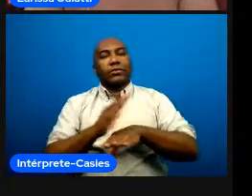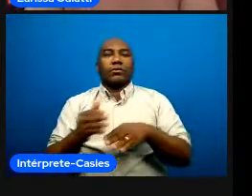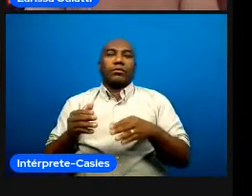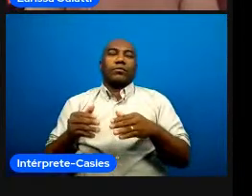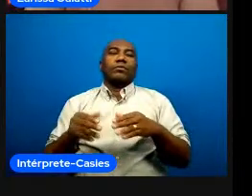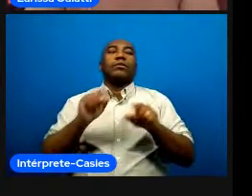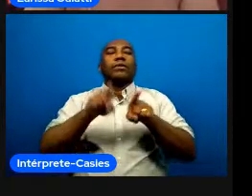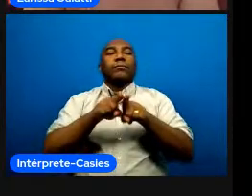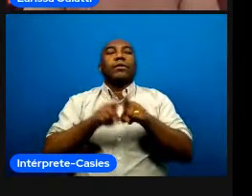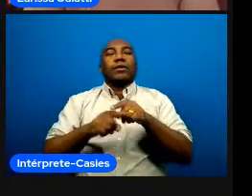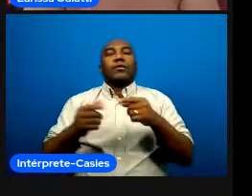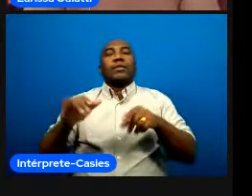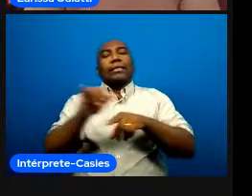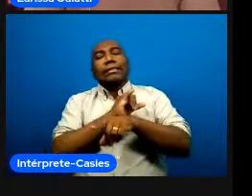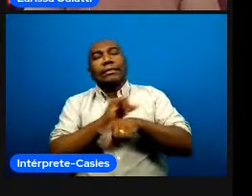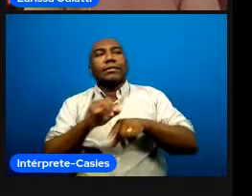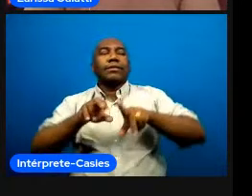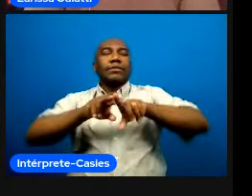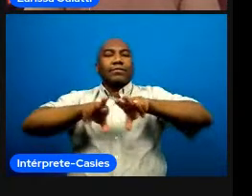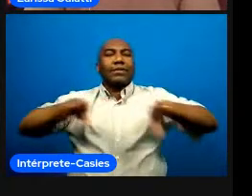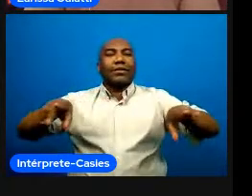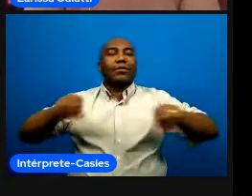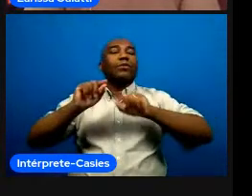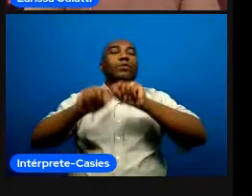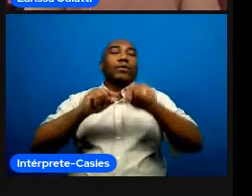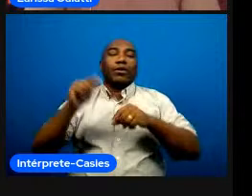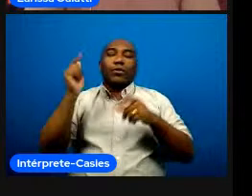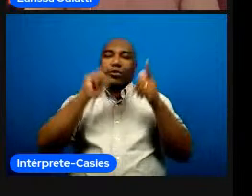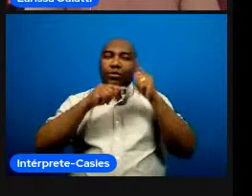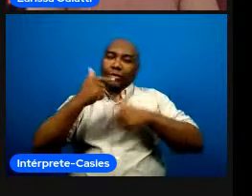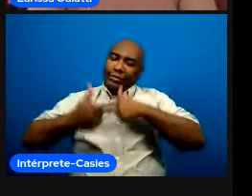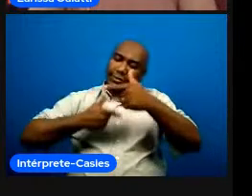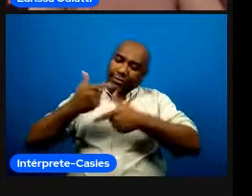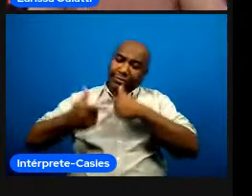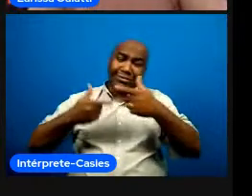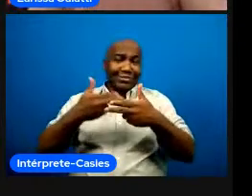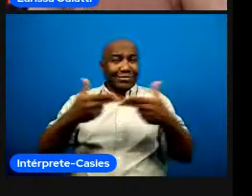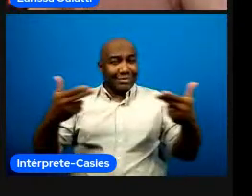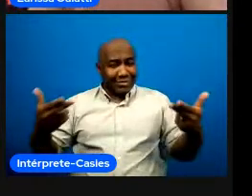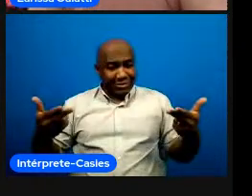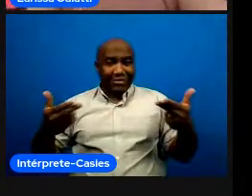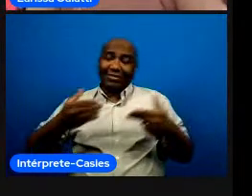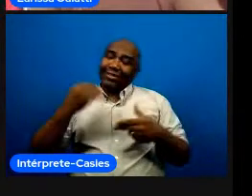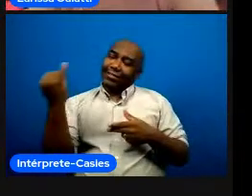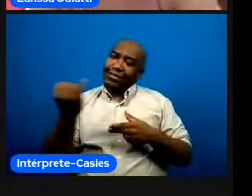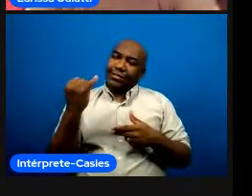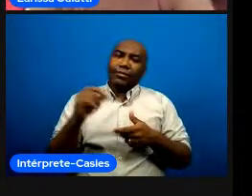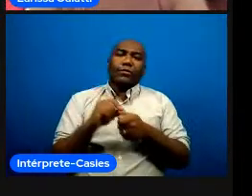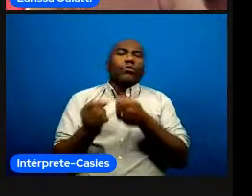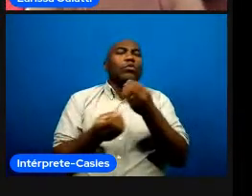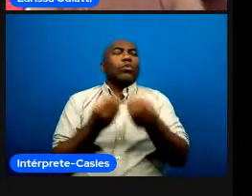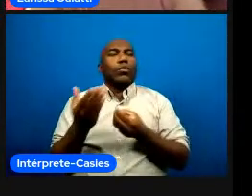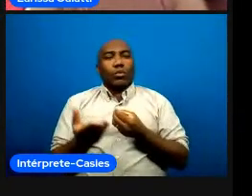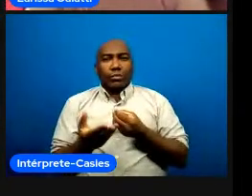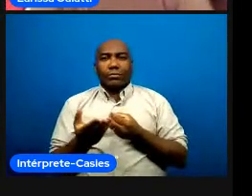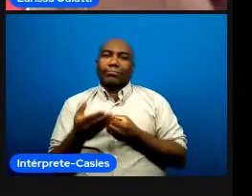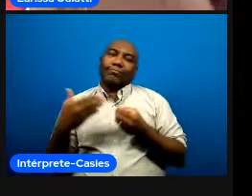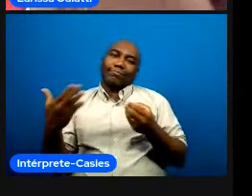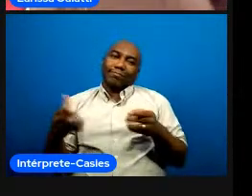conhecimentos profissionais e os conhecimentos interpessoais interpessoais que são tão importantes quanto estão ficando